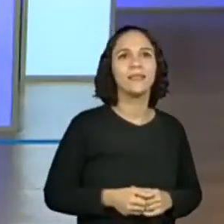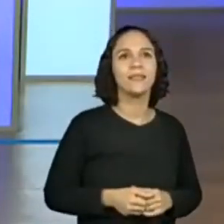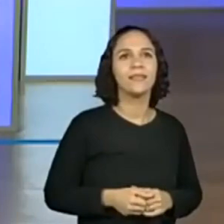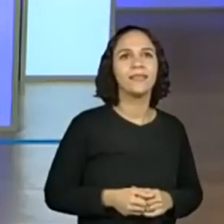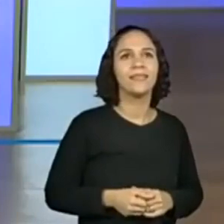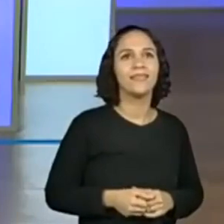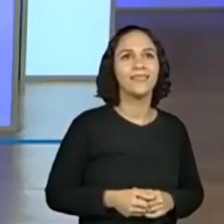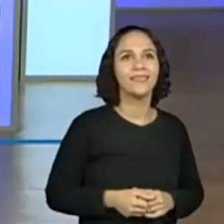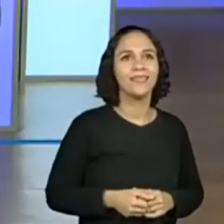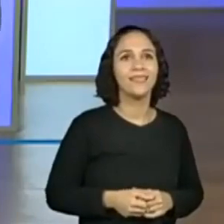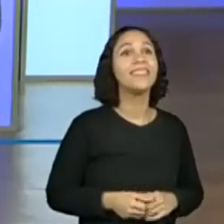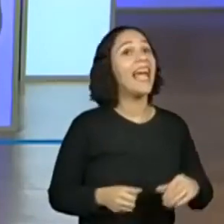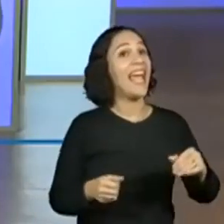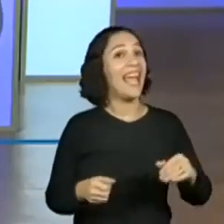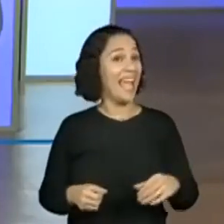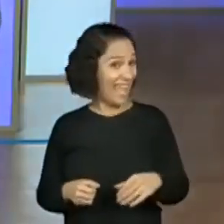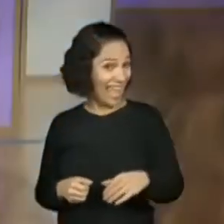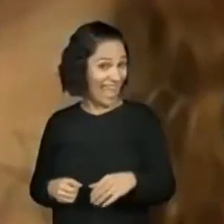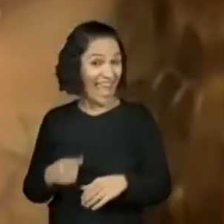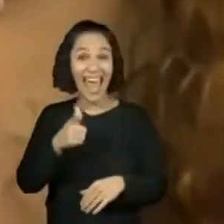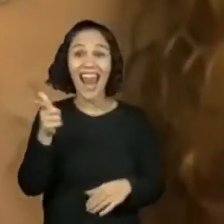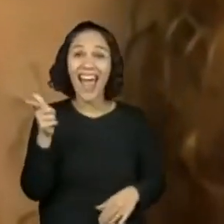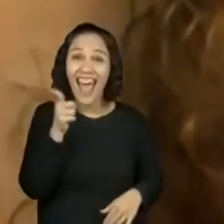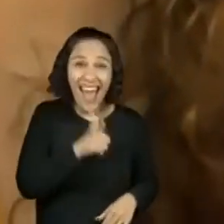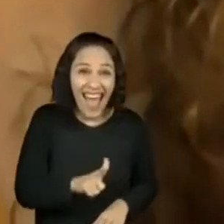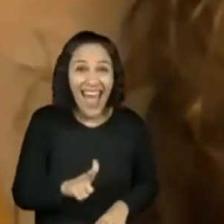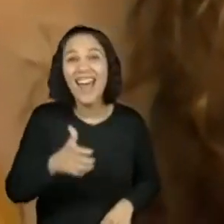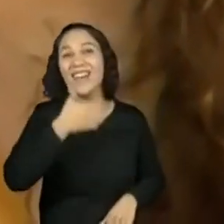Maçã. Gente, ela ganhou.